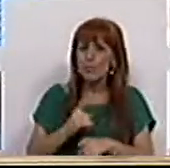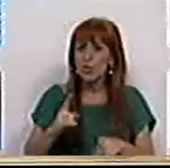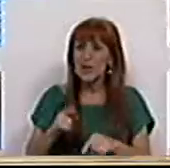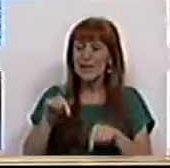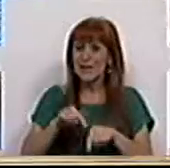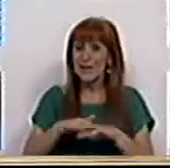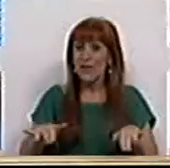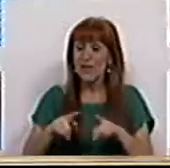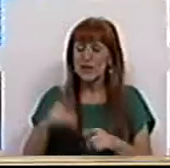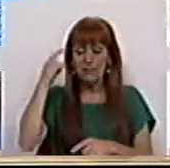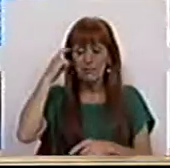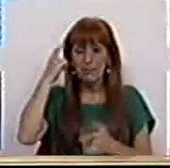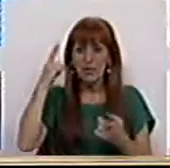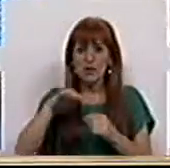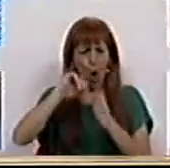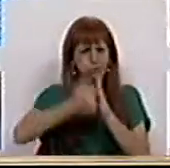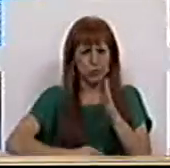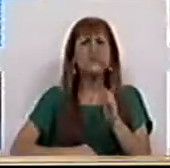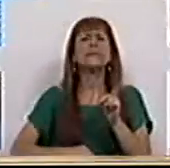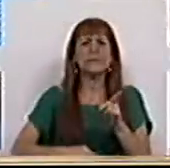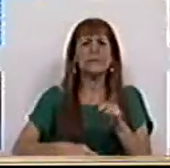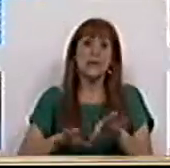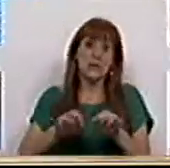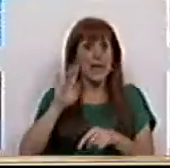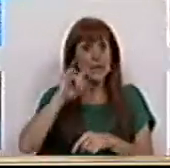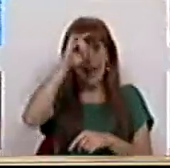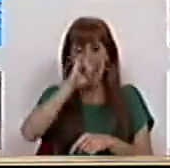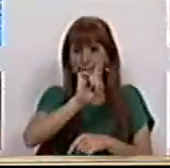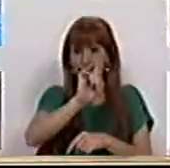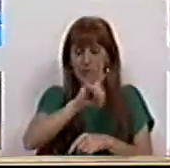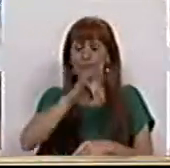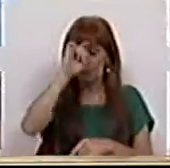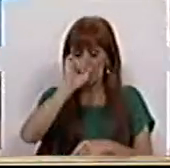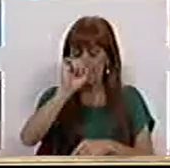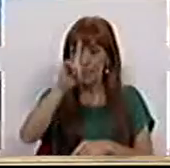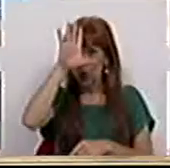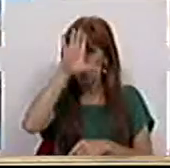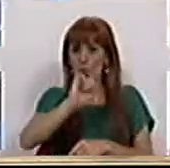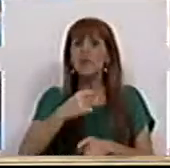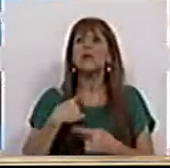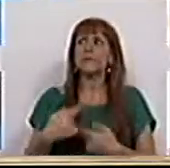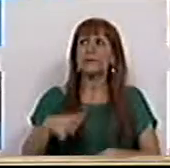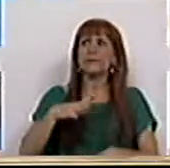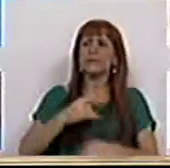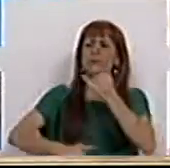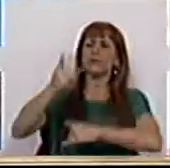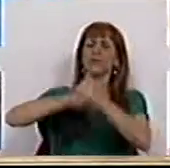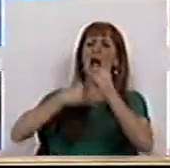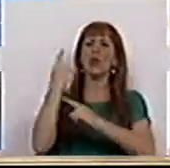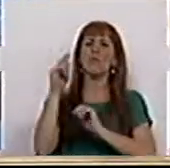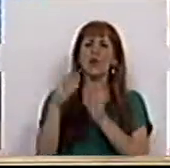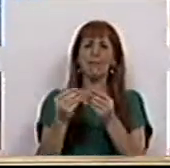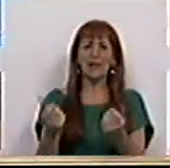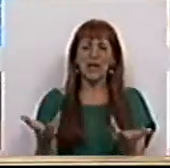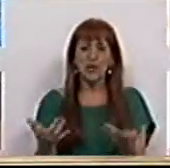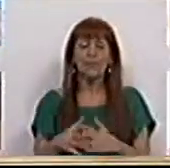porque até nesta parte foi considerada inconstitucional, como bem se lembra. Como bem se lembra e o Governo teve que recuar em algumas